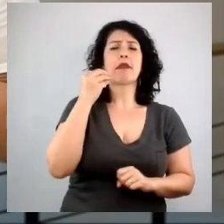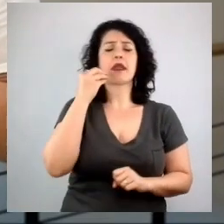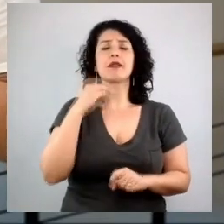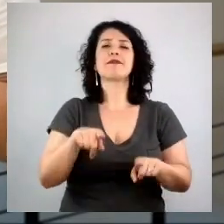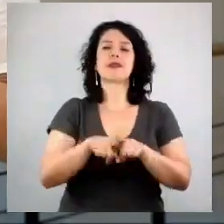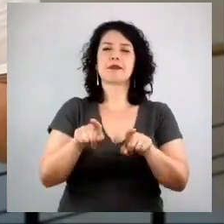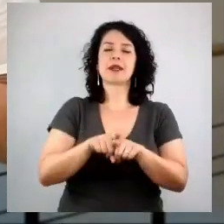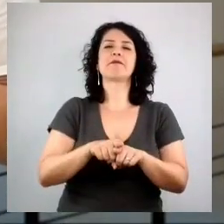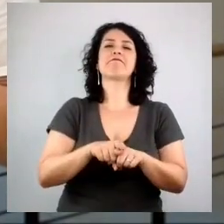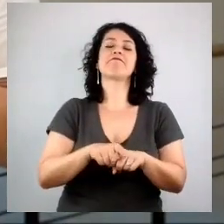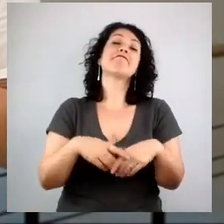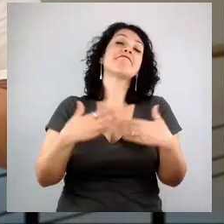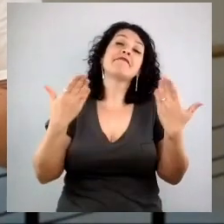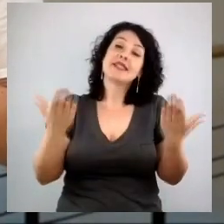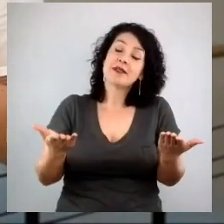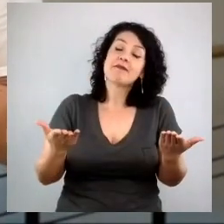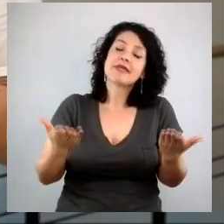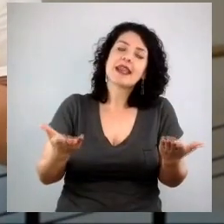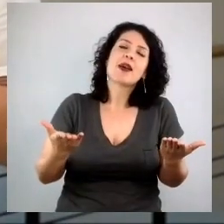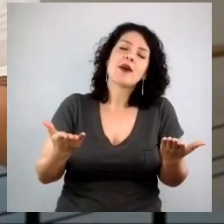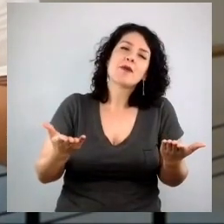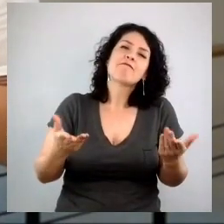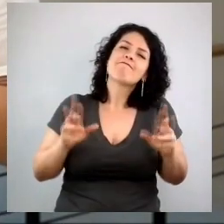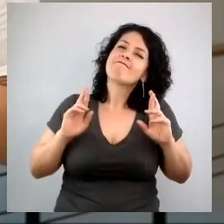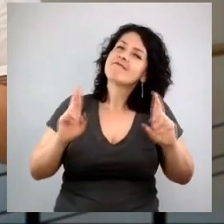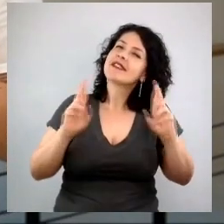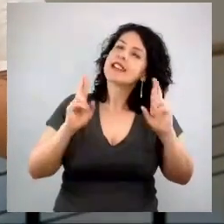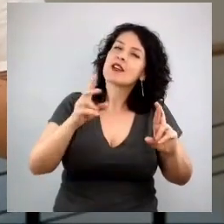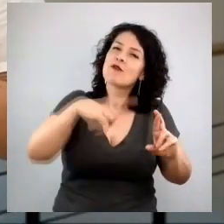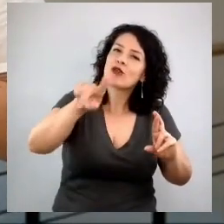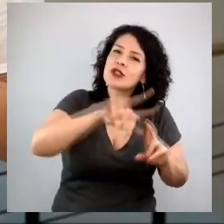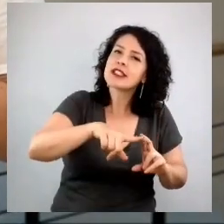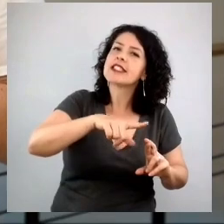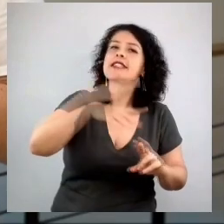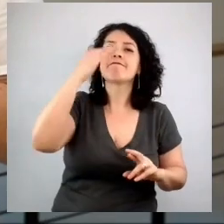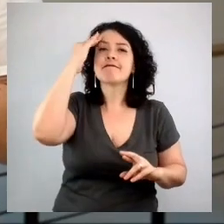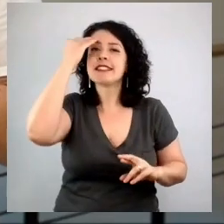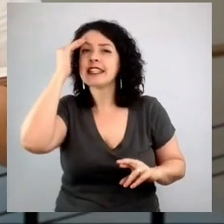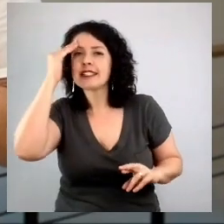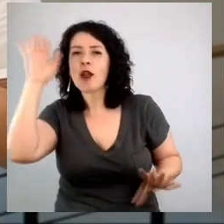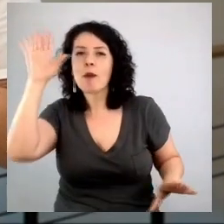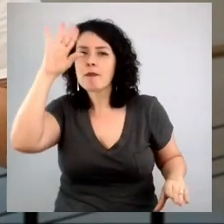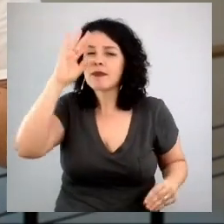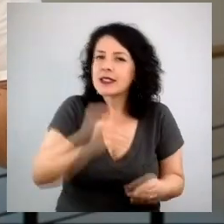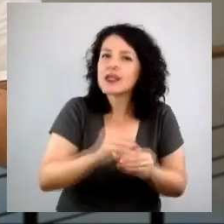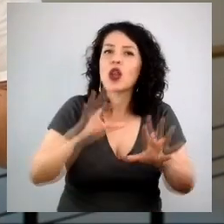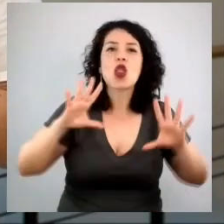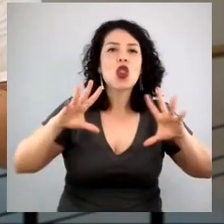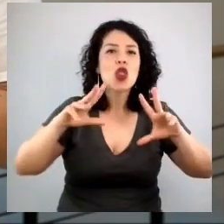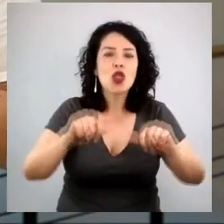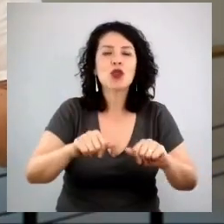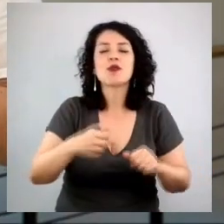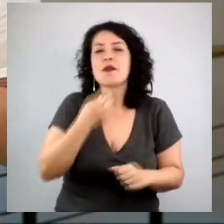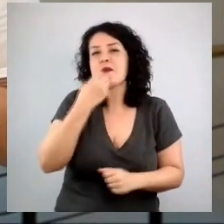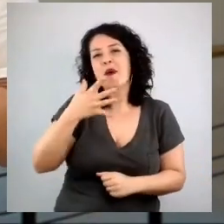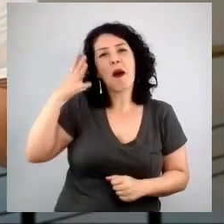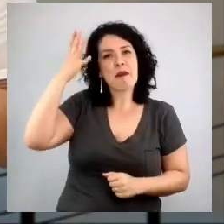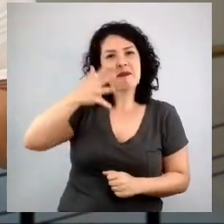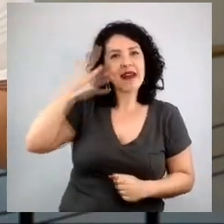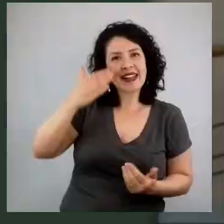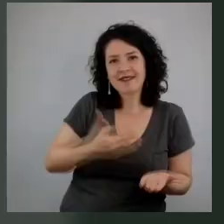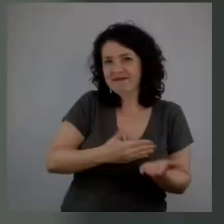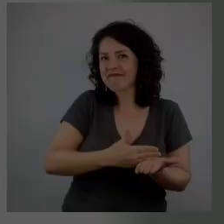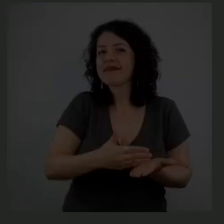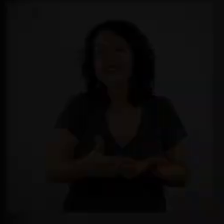ter sido enriquecedor esses minutos juntos. E tenham boas palestras daqui em diante. Aquele